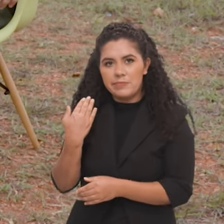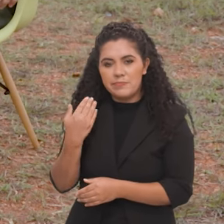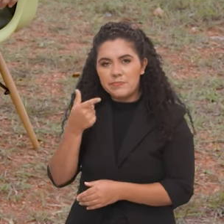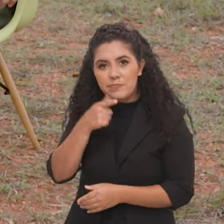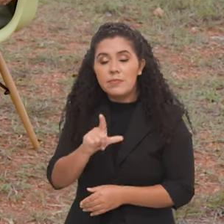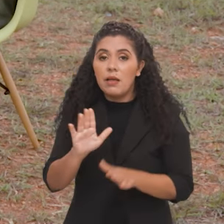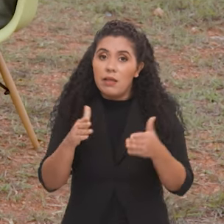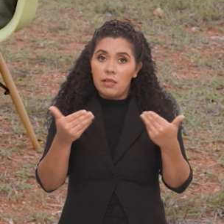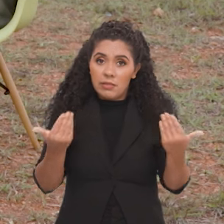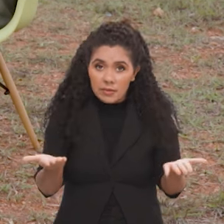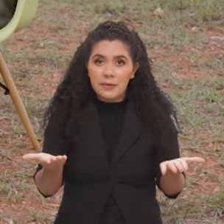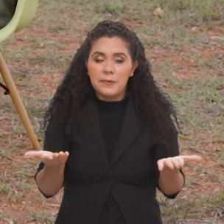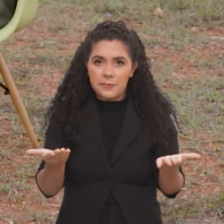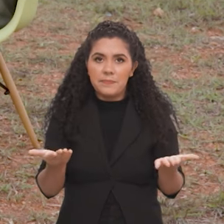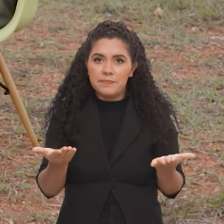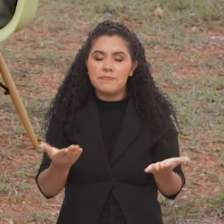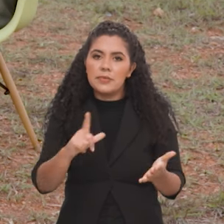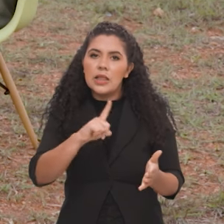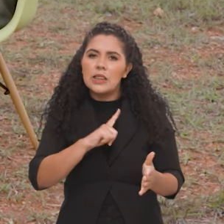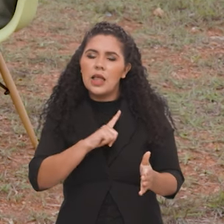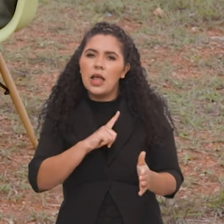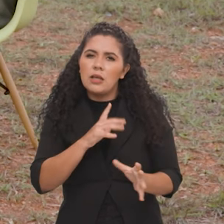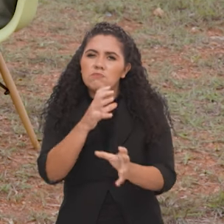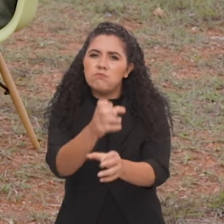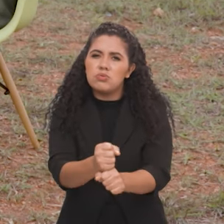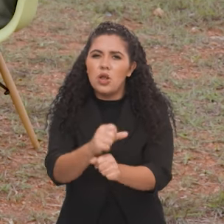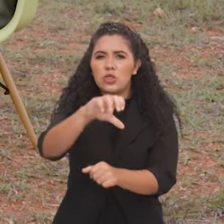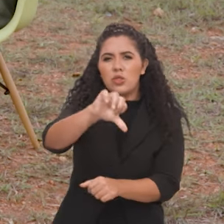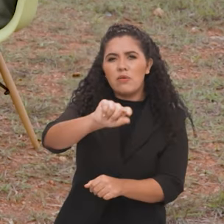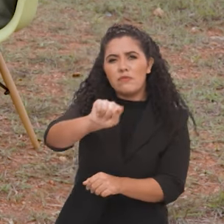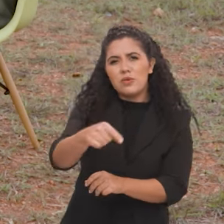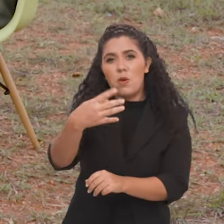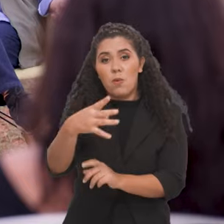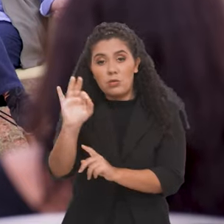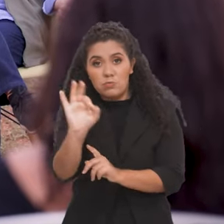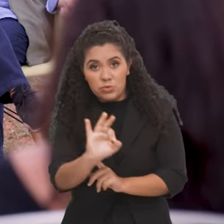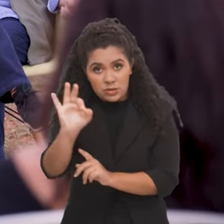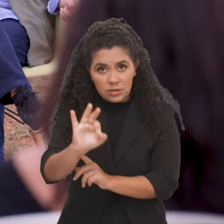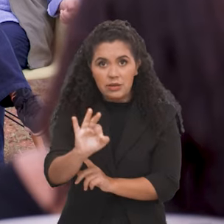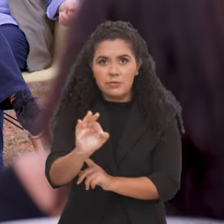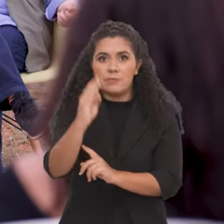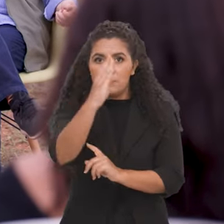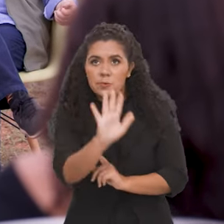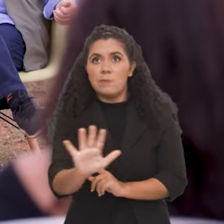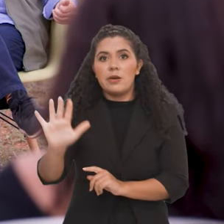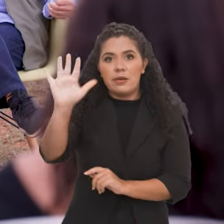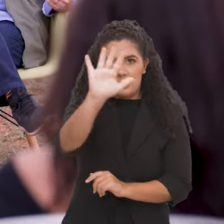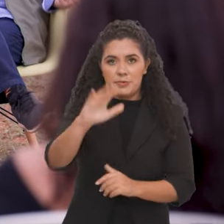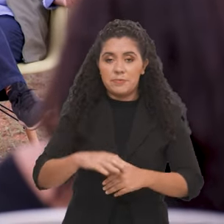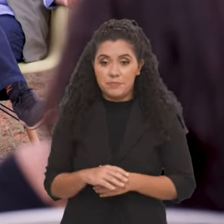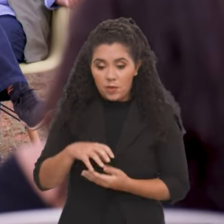pouco tempo. Então, representa em torno de 9,4% do território nacional.